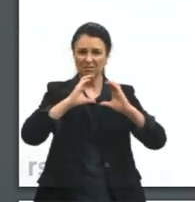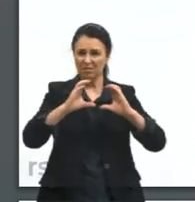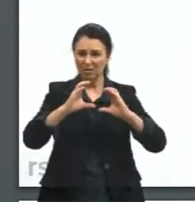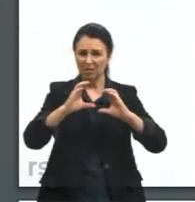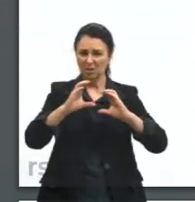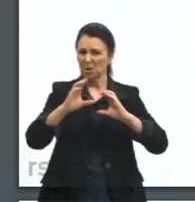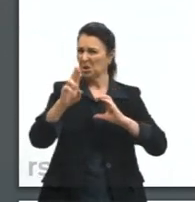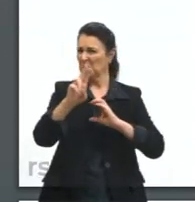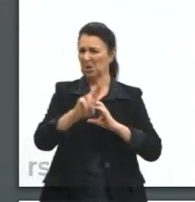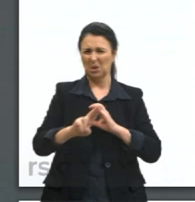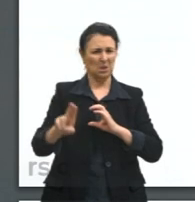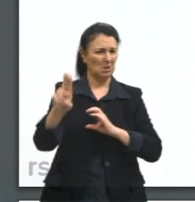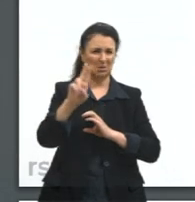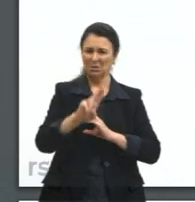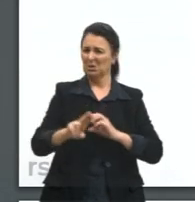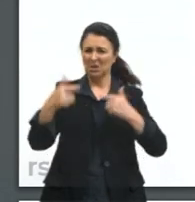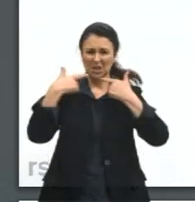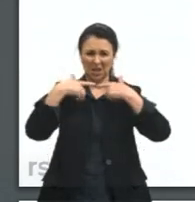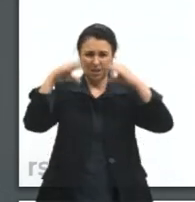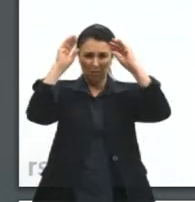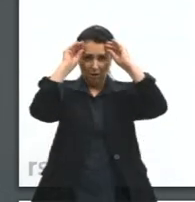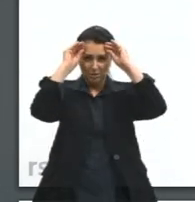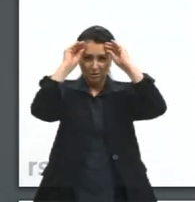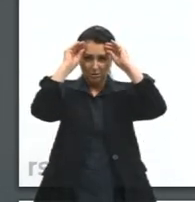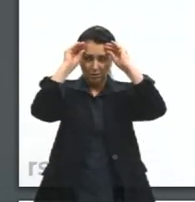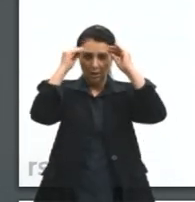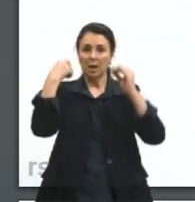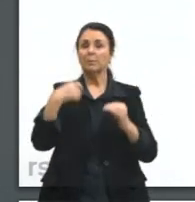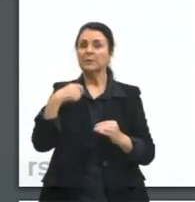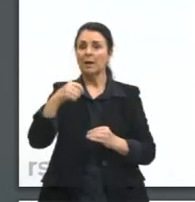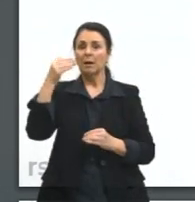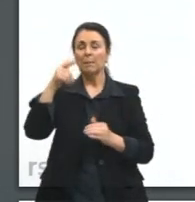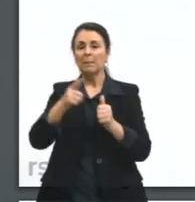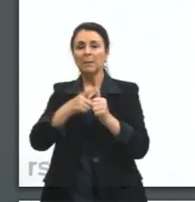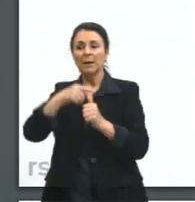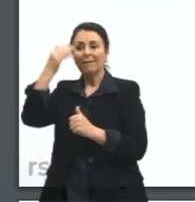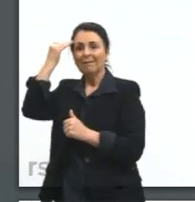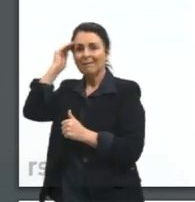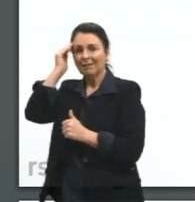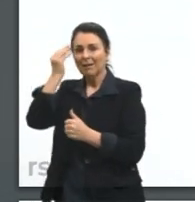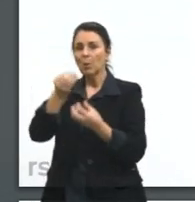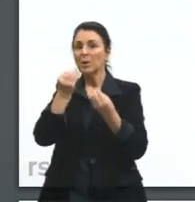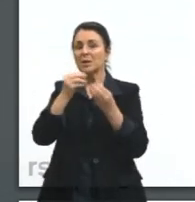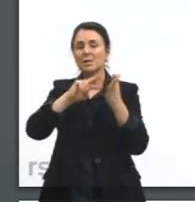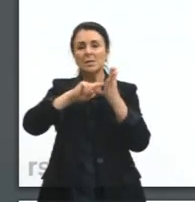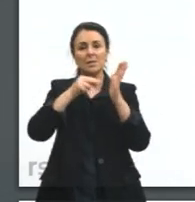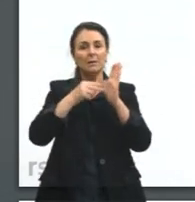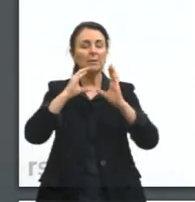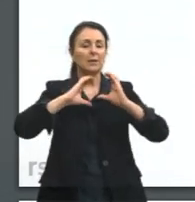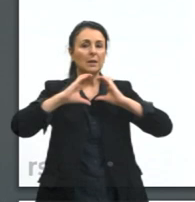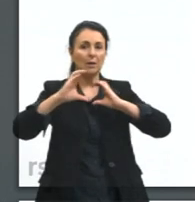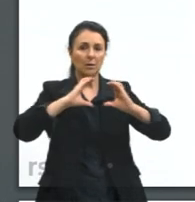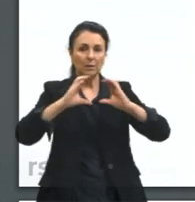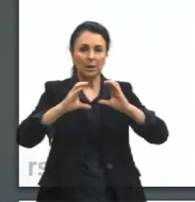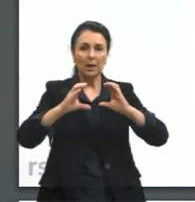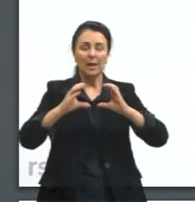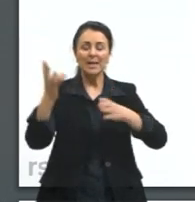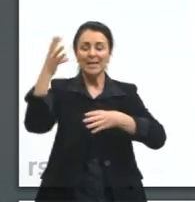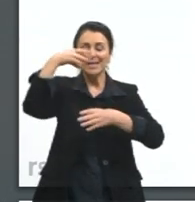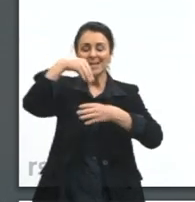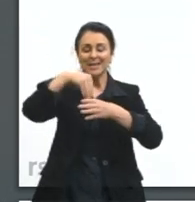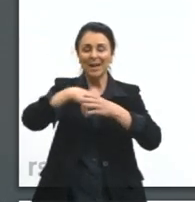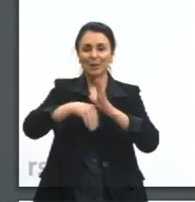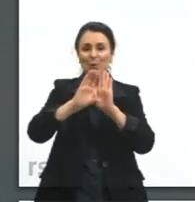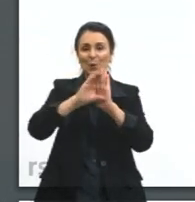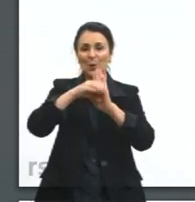linguagem, eu preciso primeiro entender a definição de comunicação e de linguagem. O que